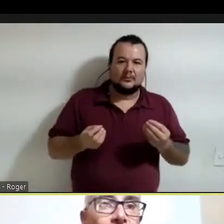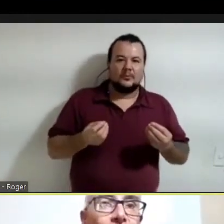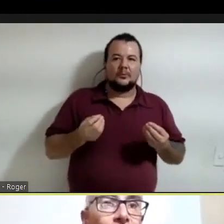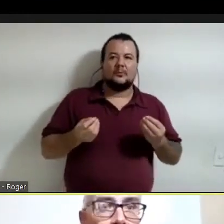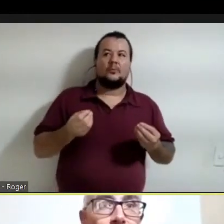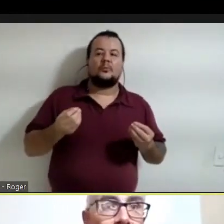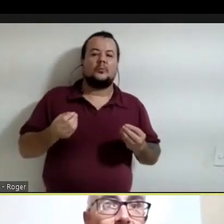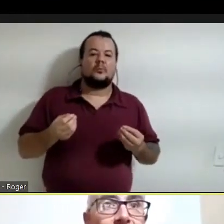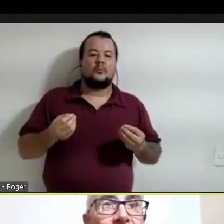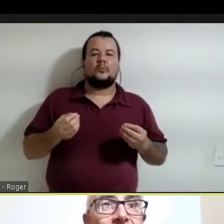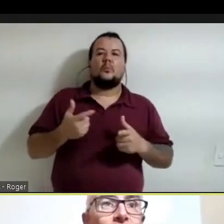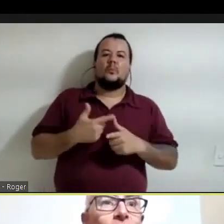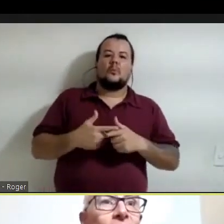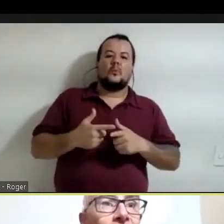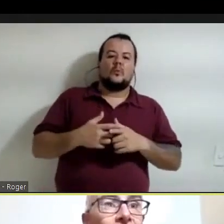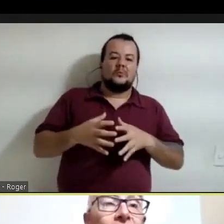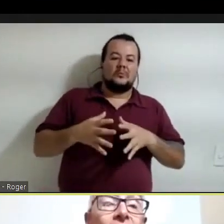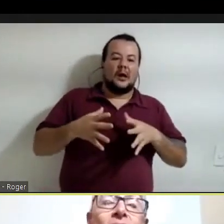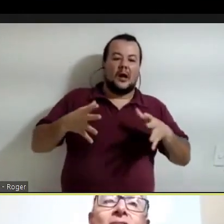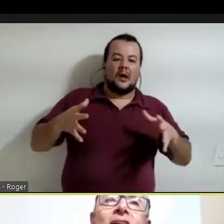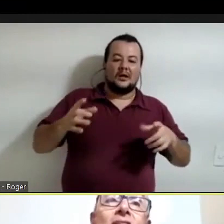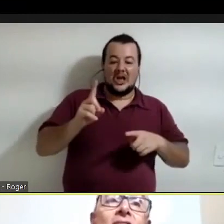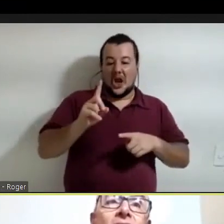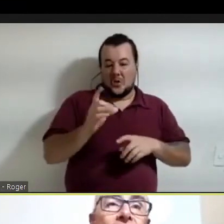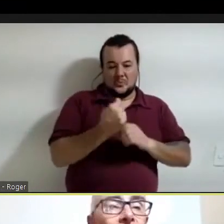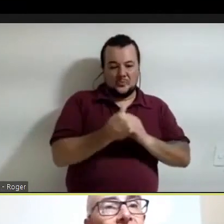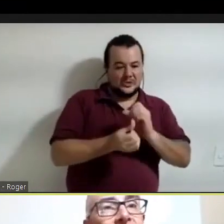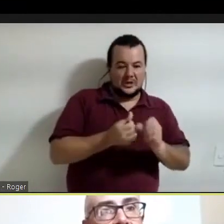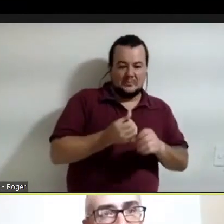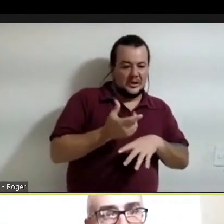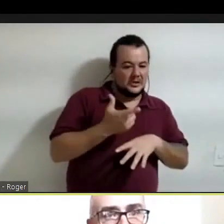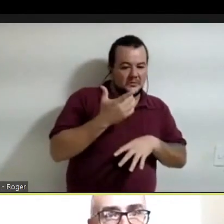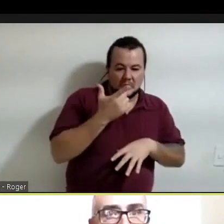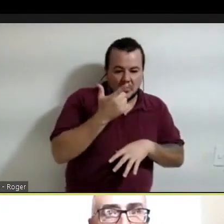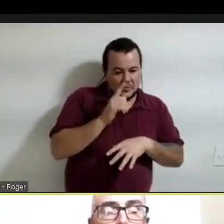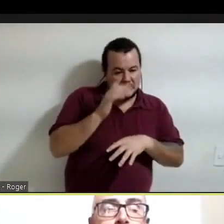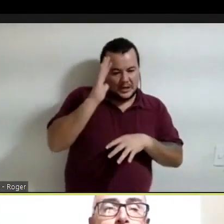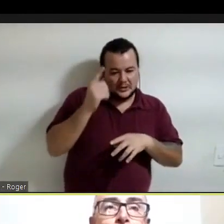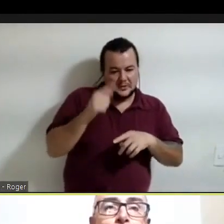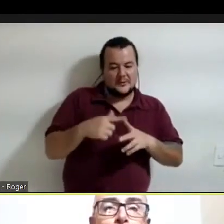a primeira maneira de responder a Claudia é a valentia.